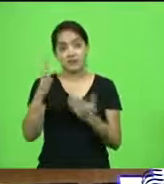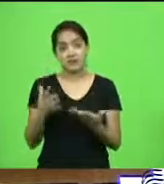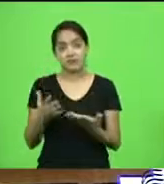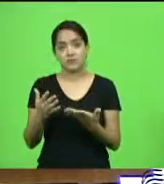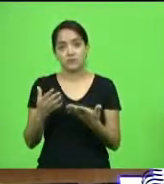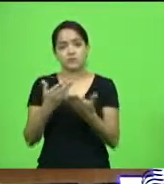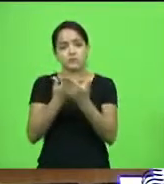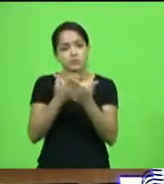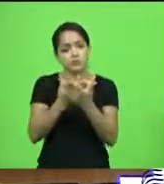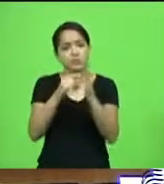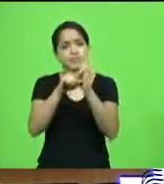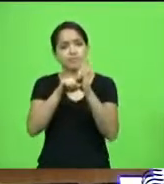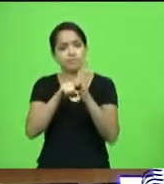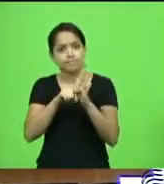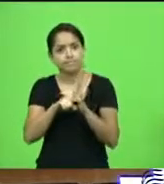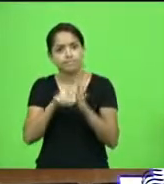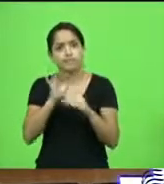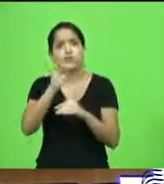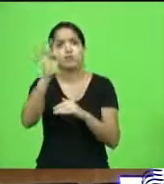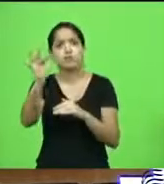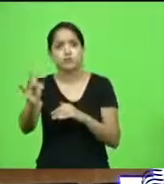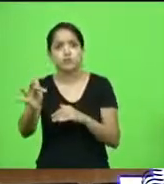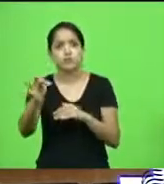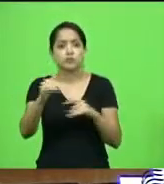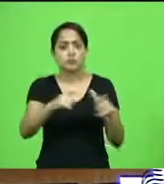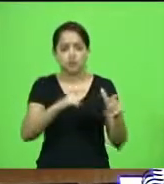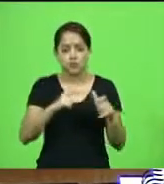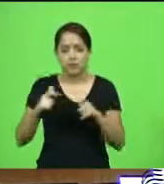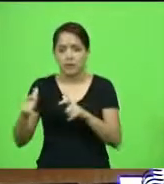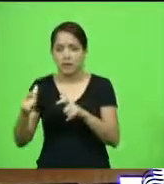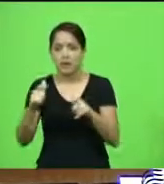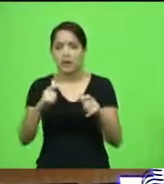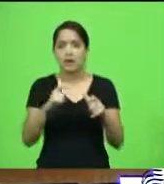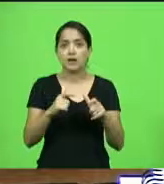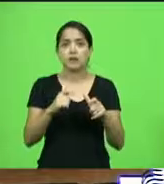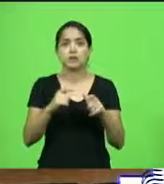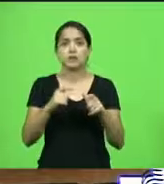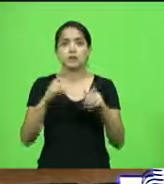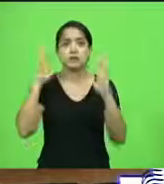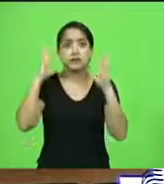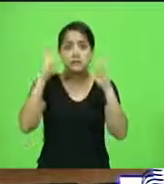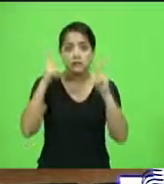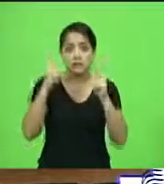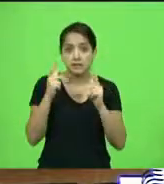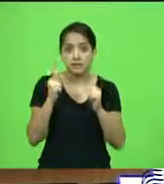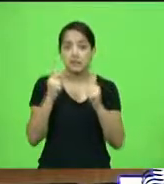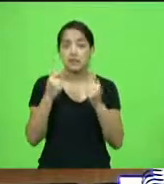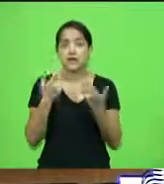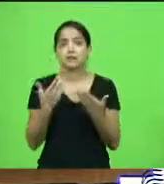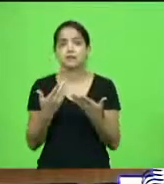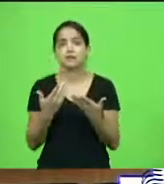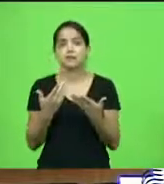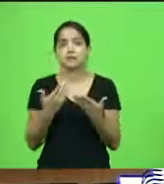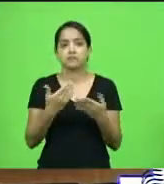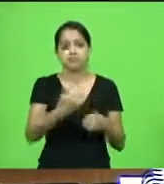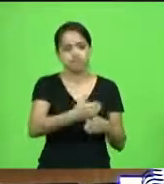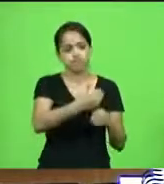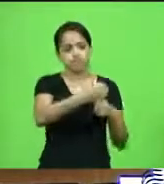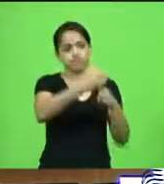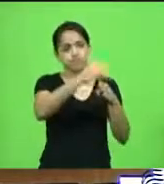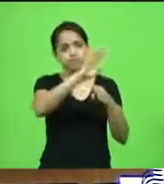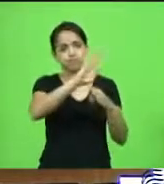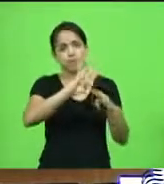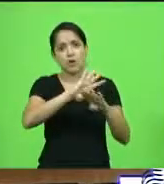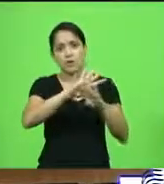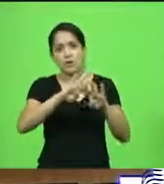estudar um projeto desse aí no futuro, áreas de preservação ambiental, onde tem incidência de animais silvestres, ter realmente uma cerca como acontece na Europa, como